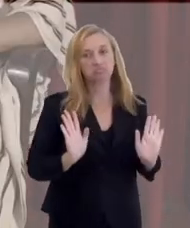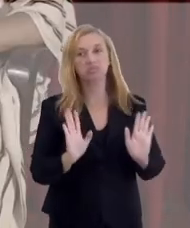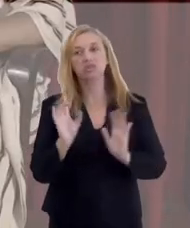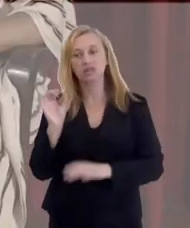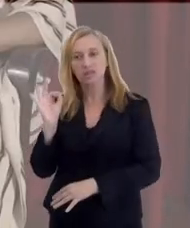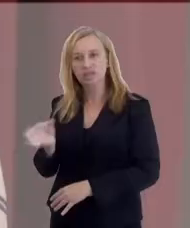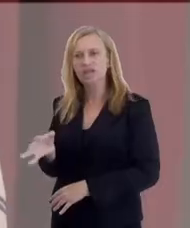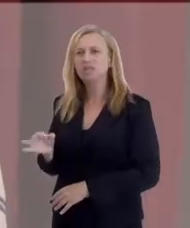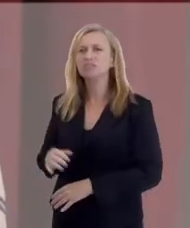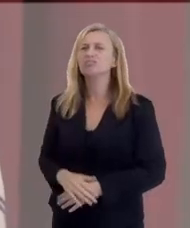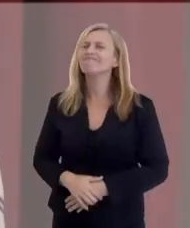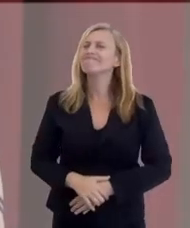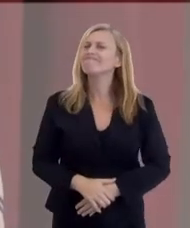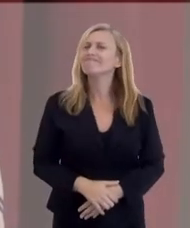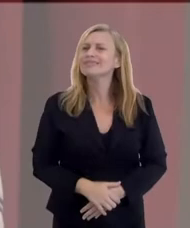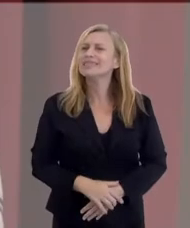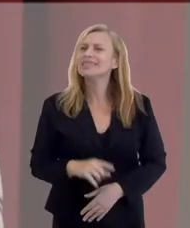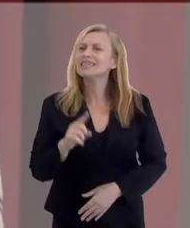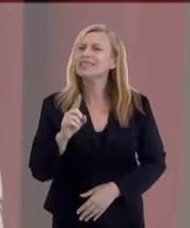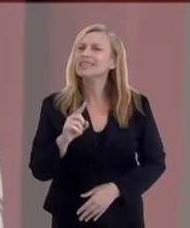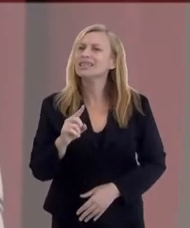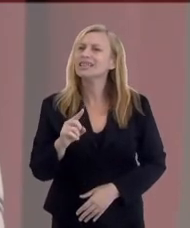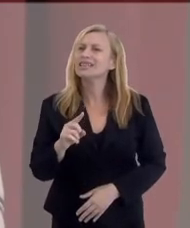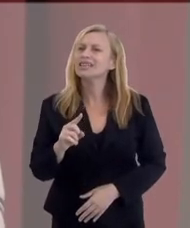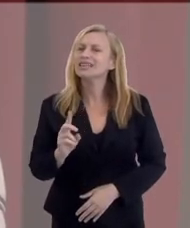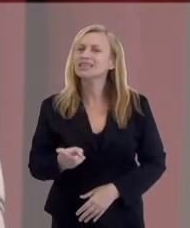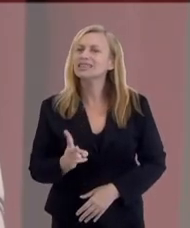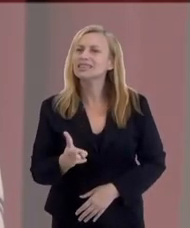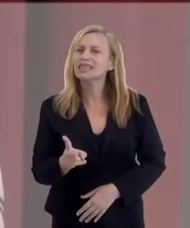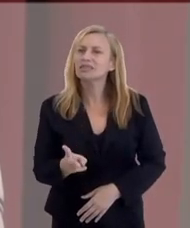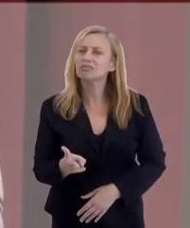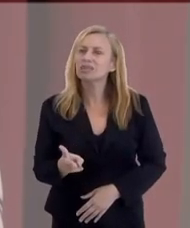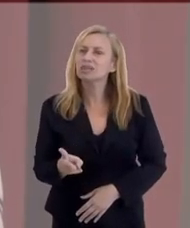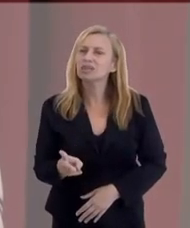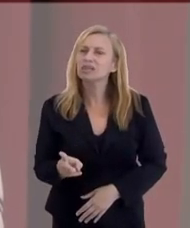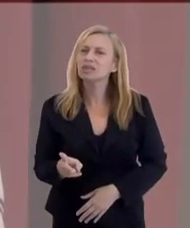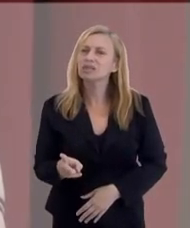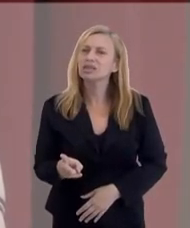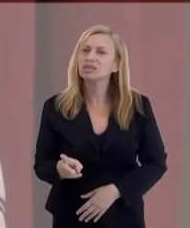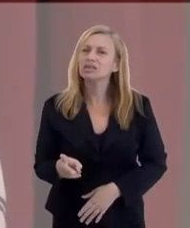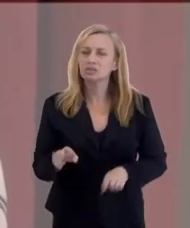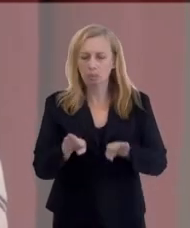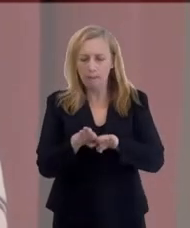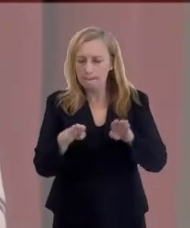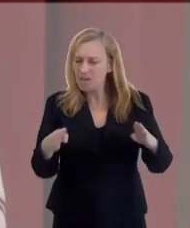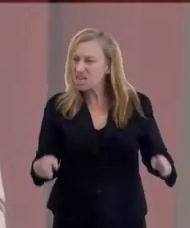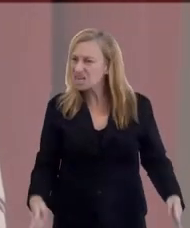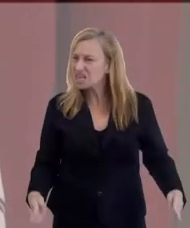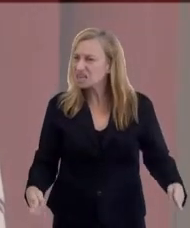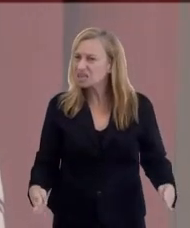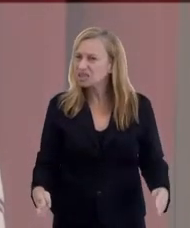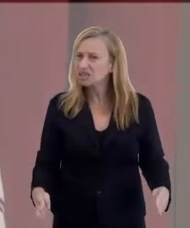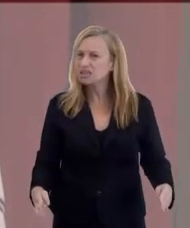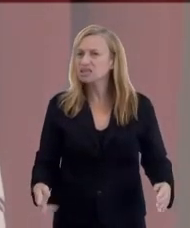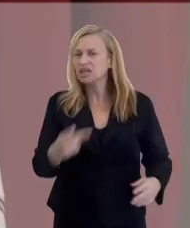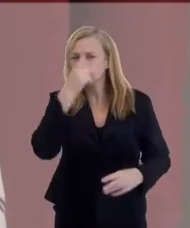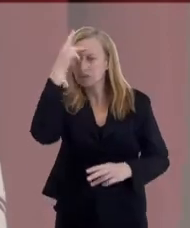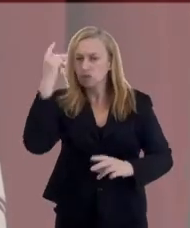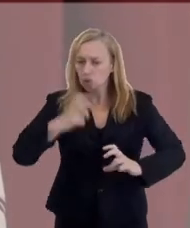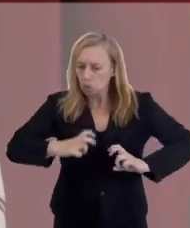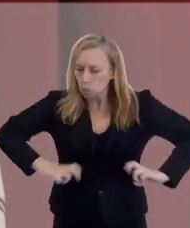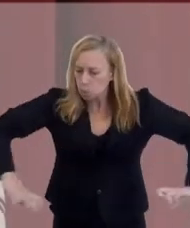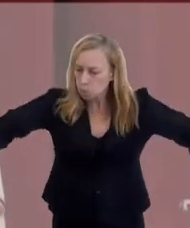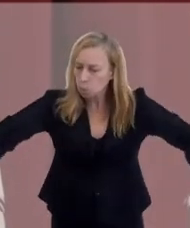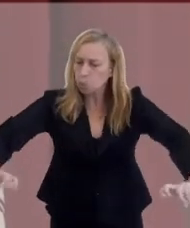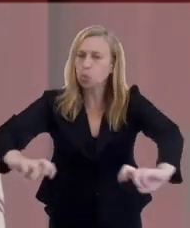caminho. É sempre daquela forma, Alexandre? Uma mesa, as